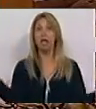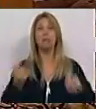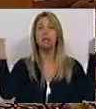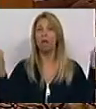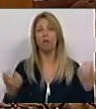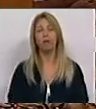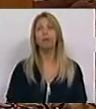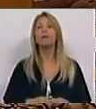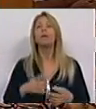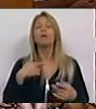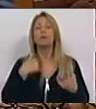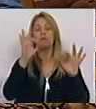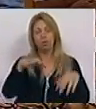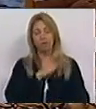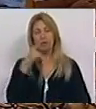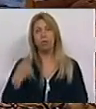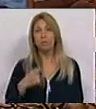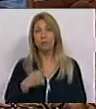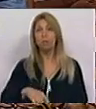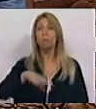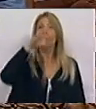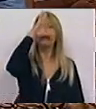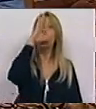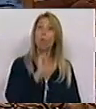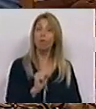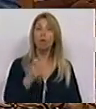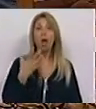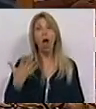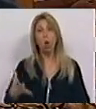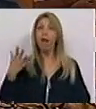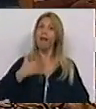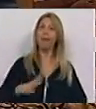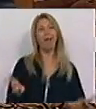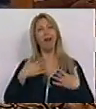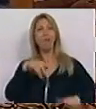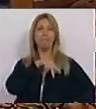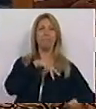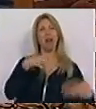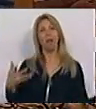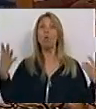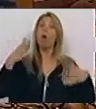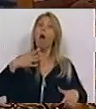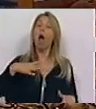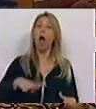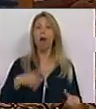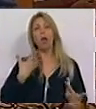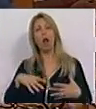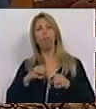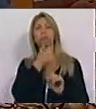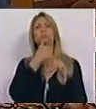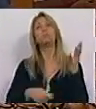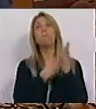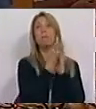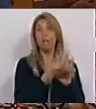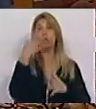terminar, Sr. Deputado. O Governo quer agora receber os louros e apropriar-se das medidas decretadas pelo